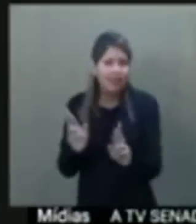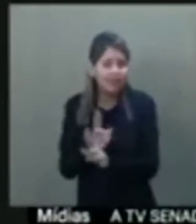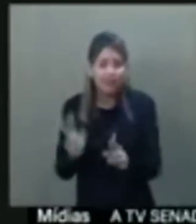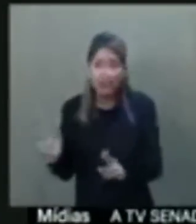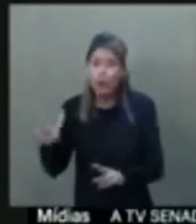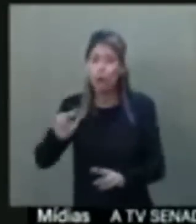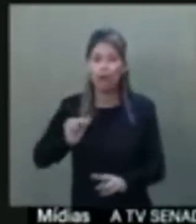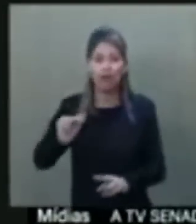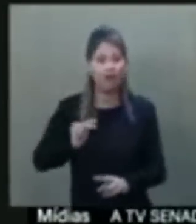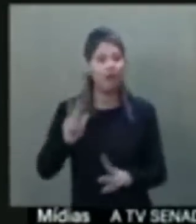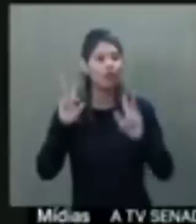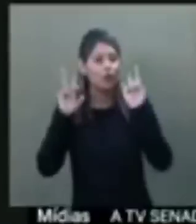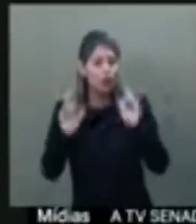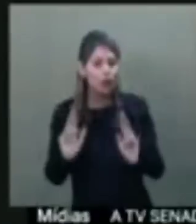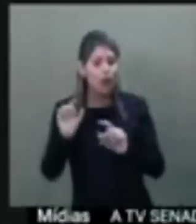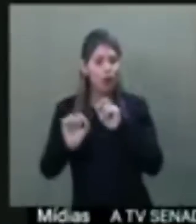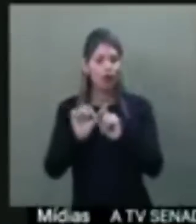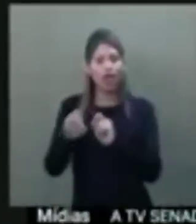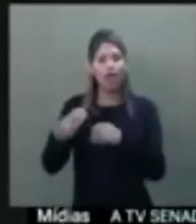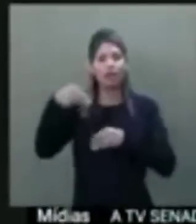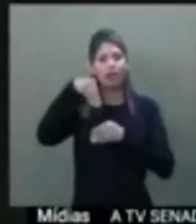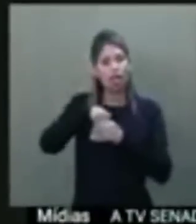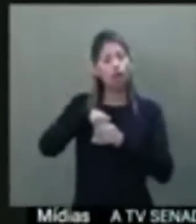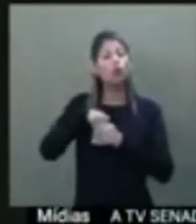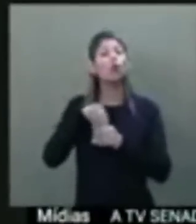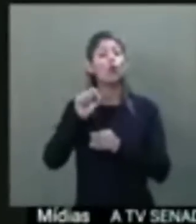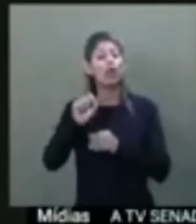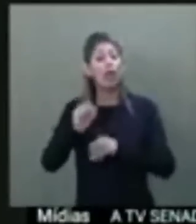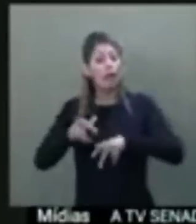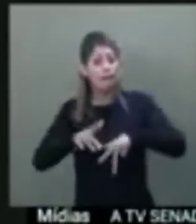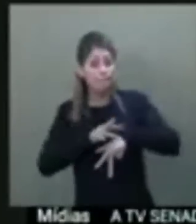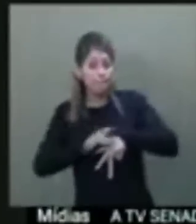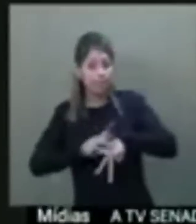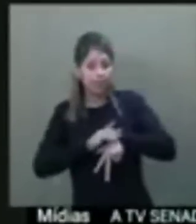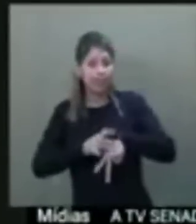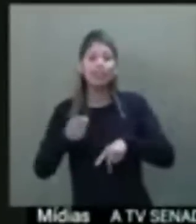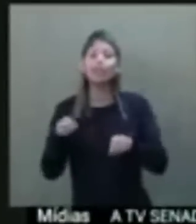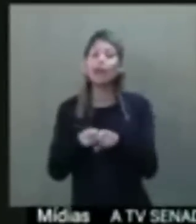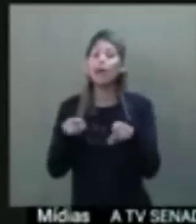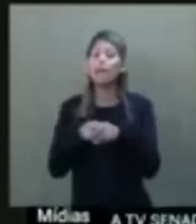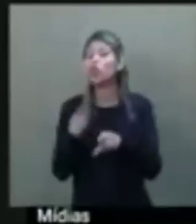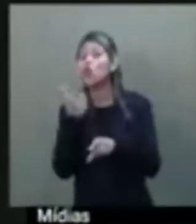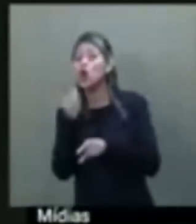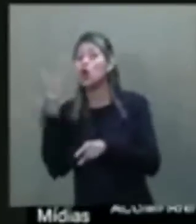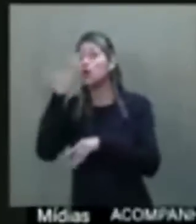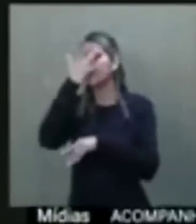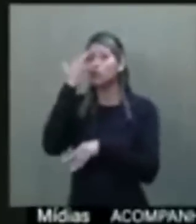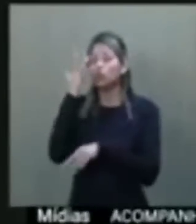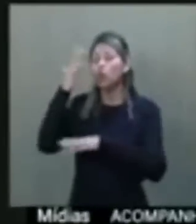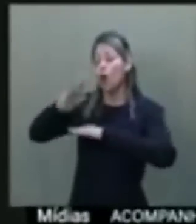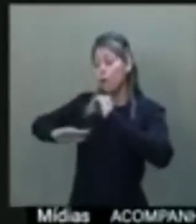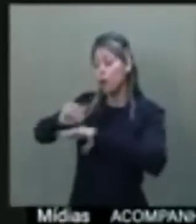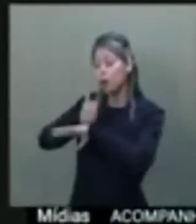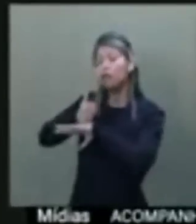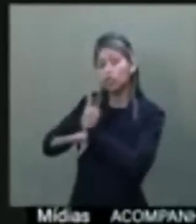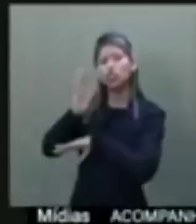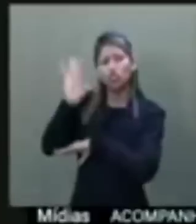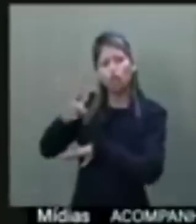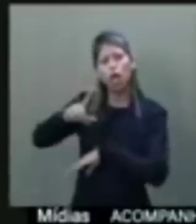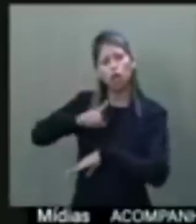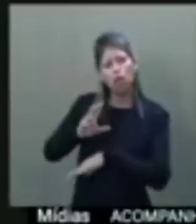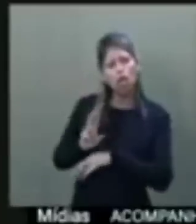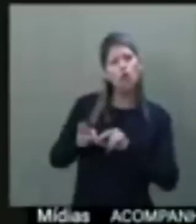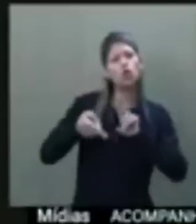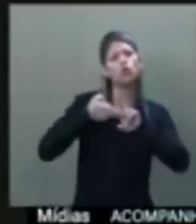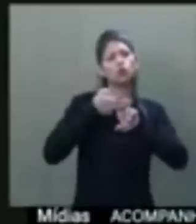privado e os pacientes deve ser feita nesse momento oportuno com esses profissionais, uma vez que já existe no Brasil o Sistema Único de Saúde.